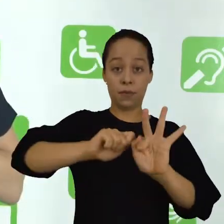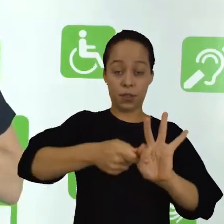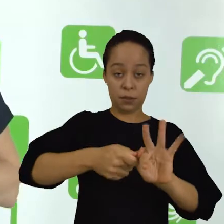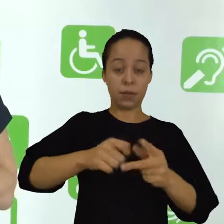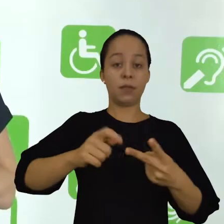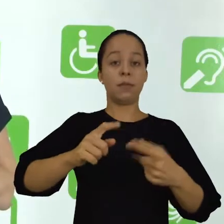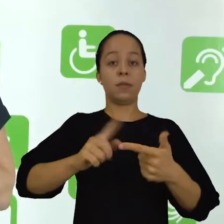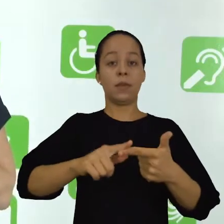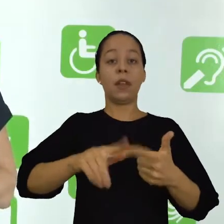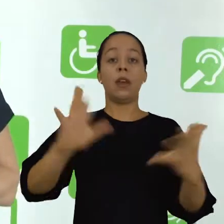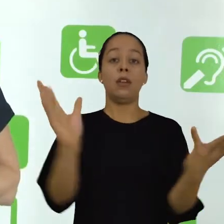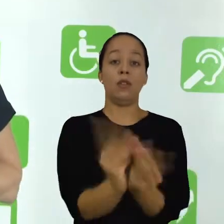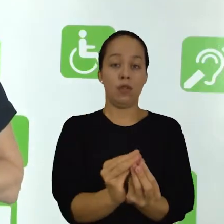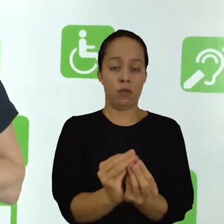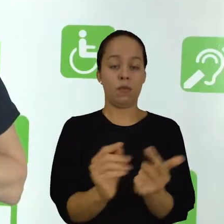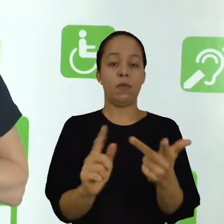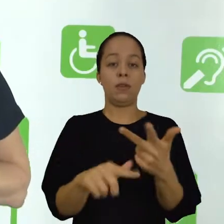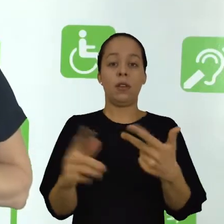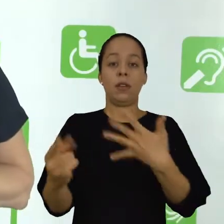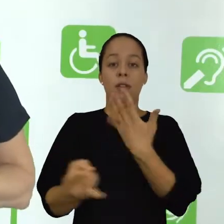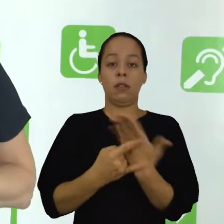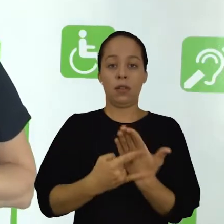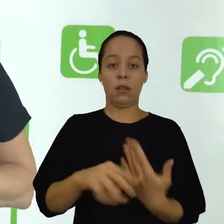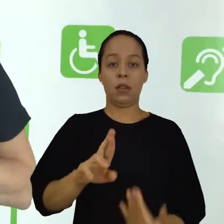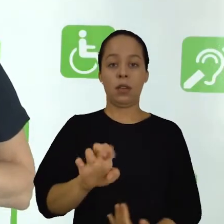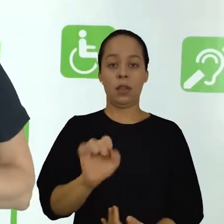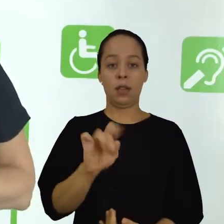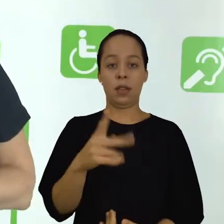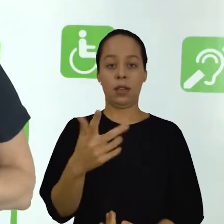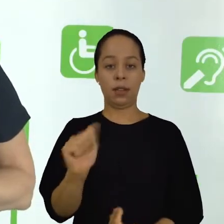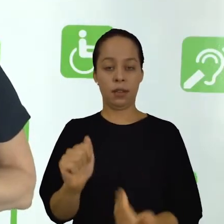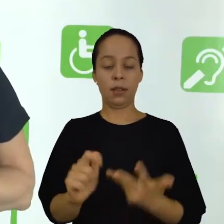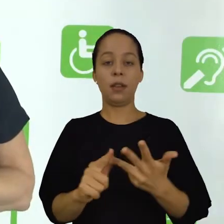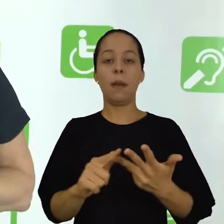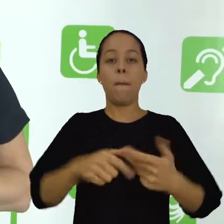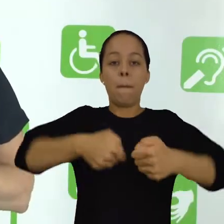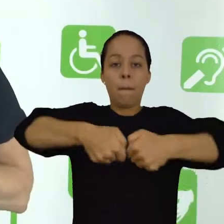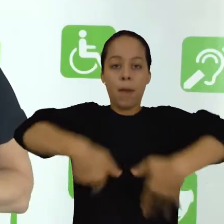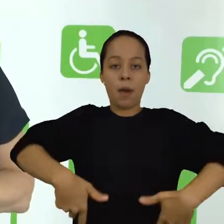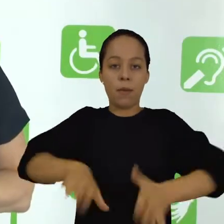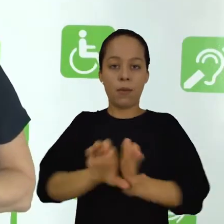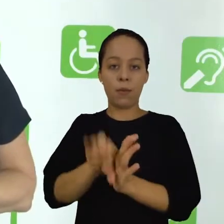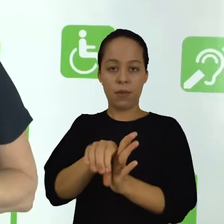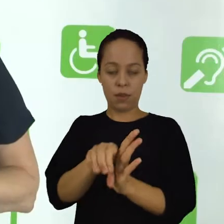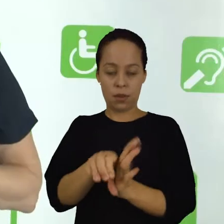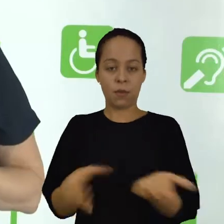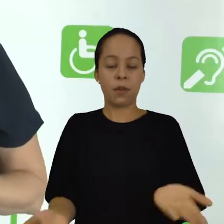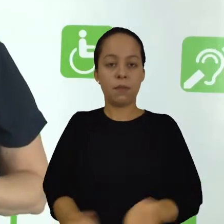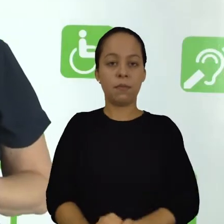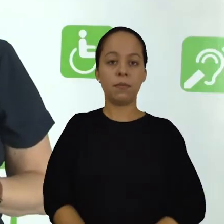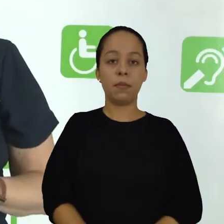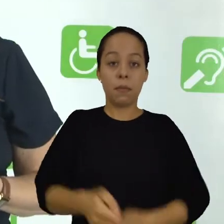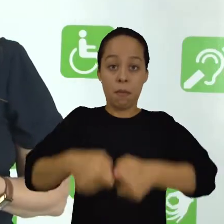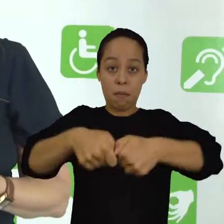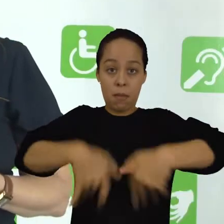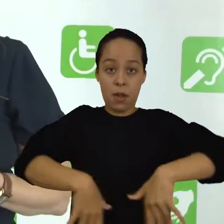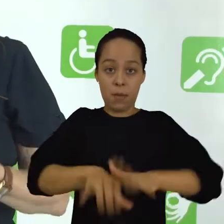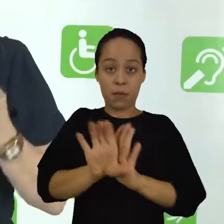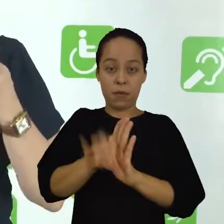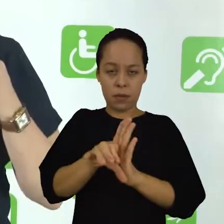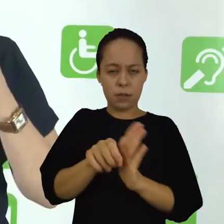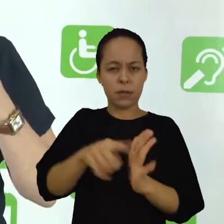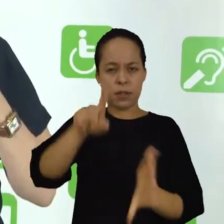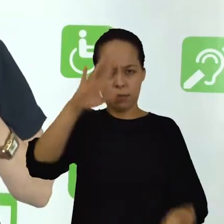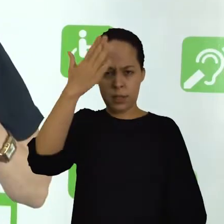temos o fichamento, nós temos o resumo, a resenha e o mapa conceitual. O mapa conceitual,